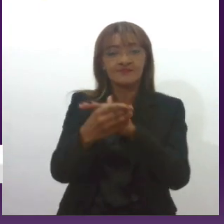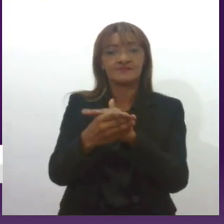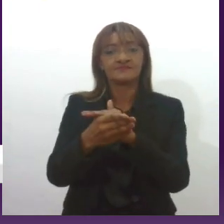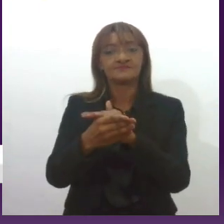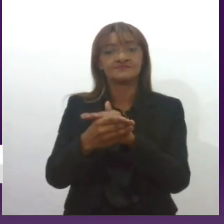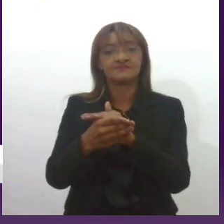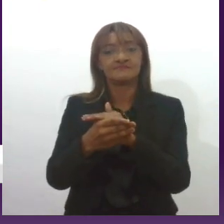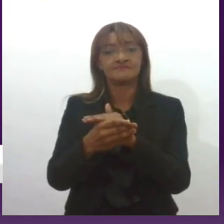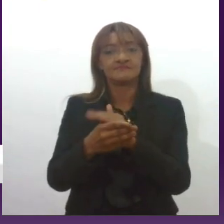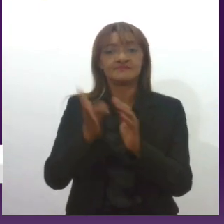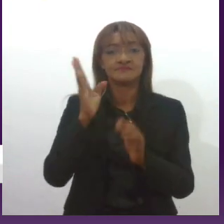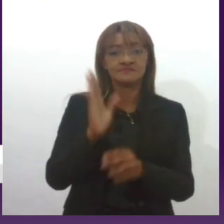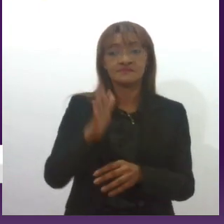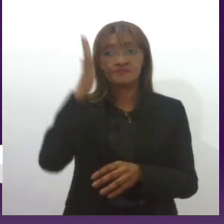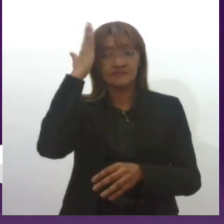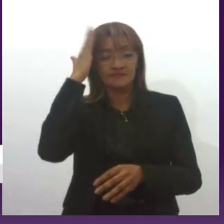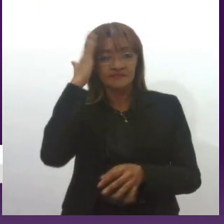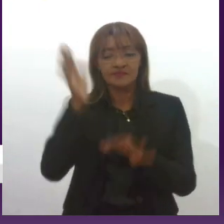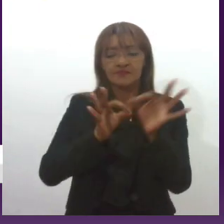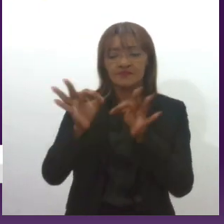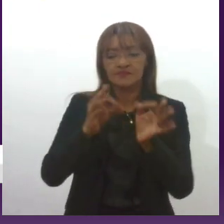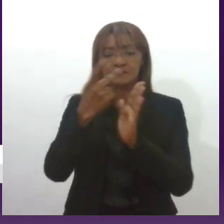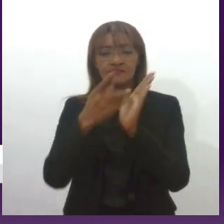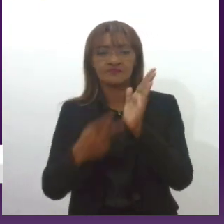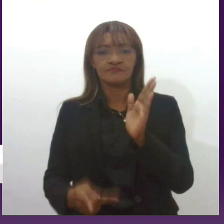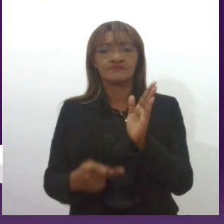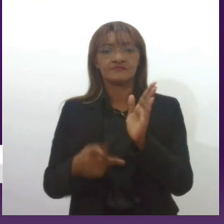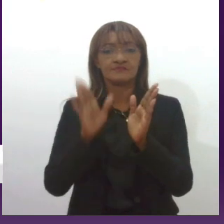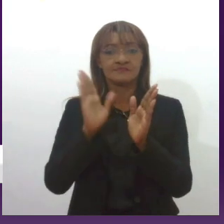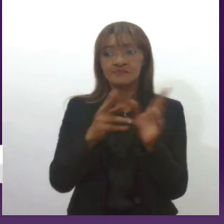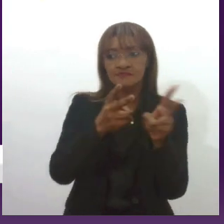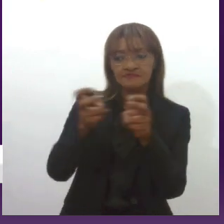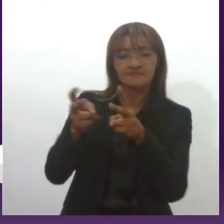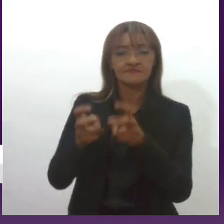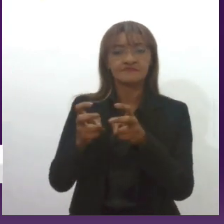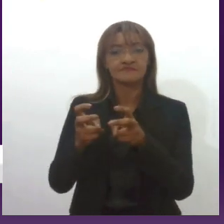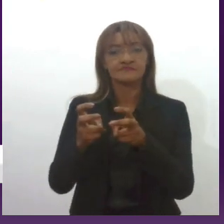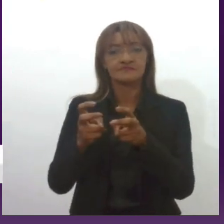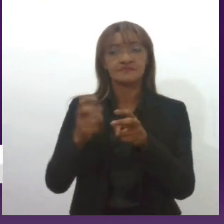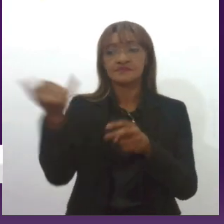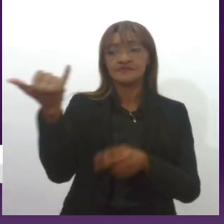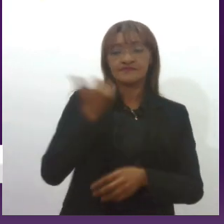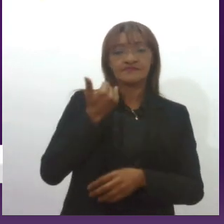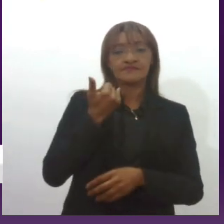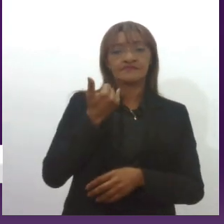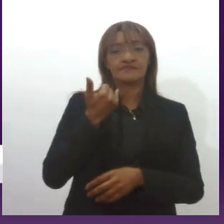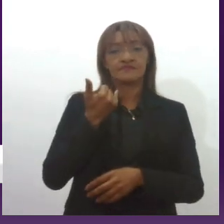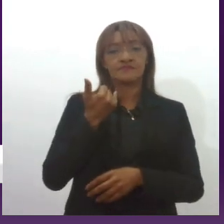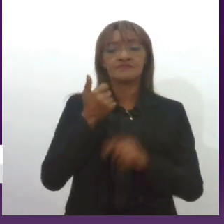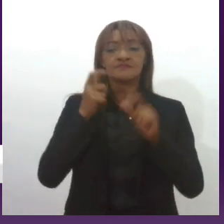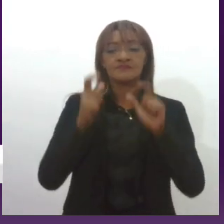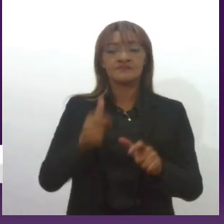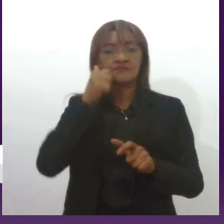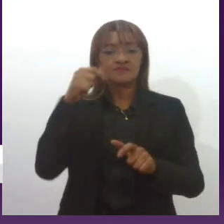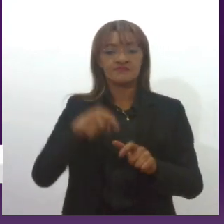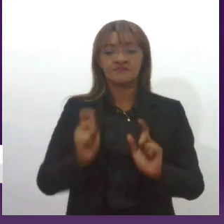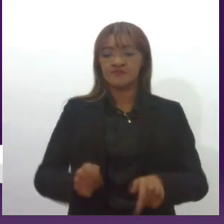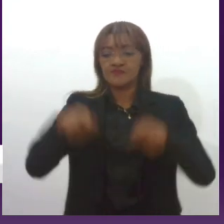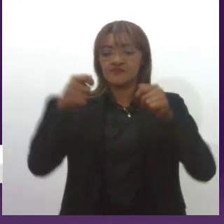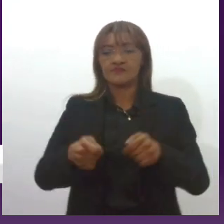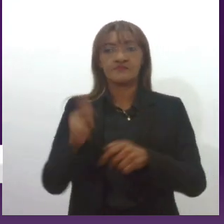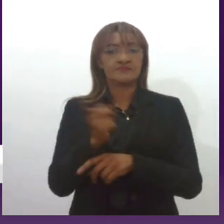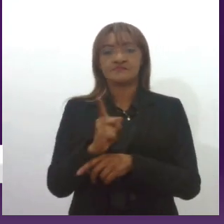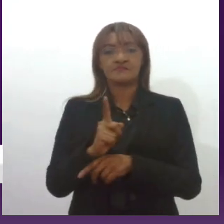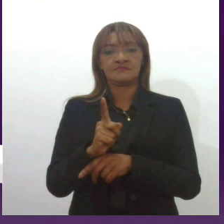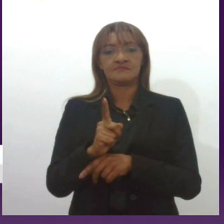trazendo já situações, projetos, os projetos, eu vi os projetos andando, eu recebi a notícia de que lugar de mulher não era na cavalaria. Eu tinha que